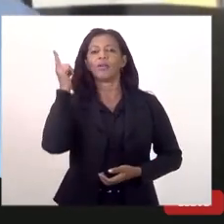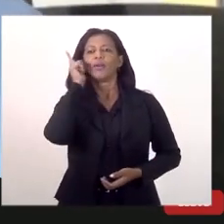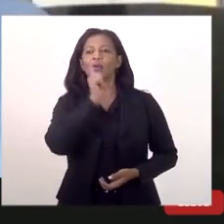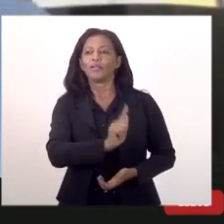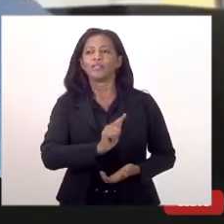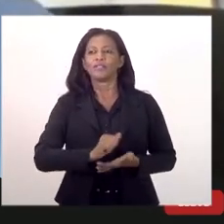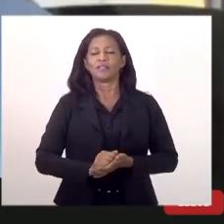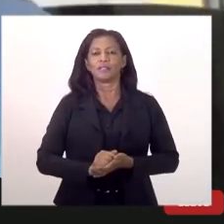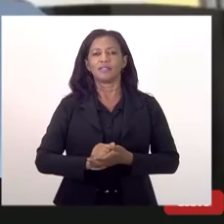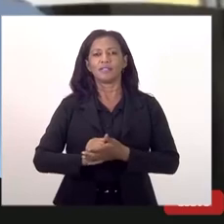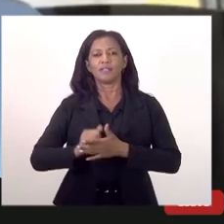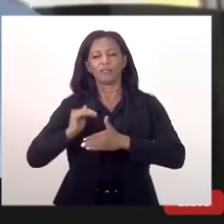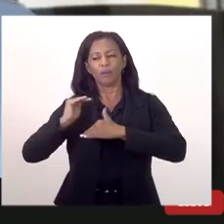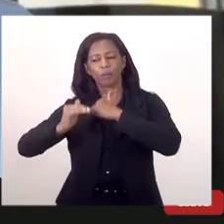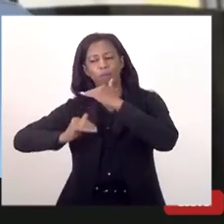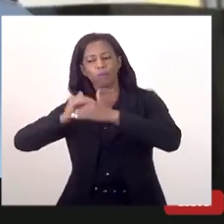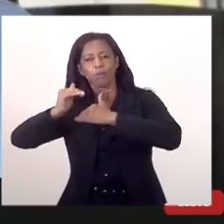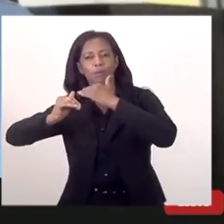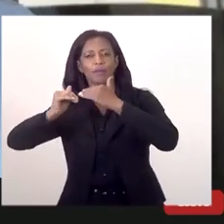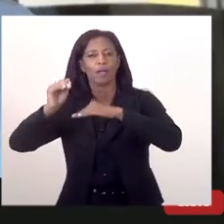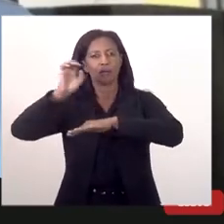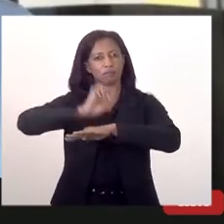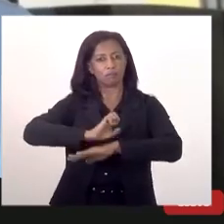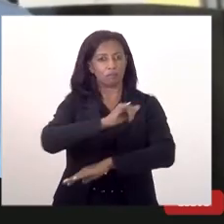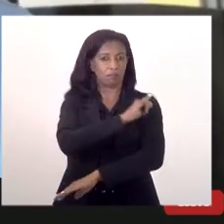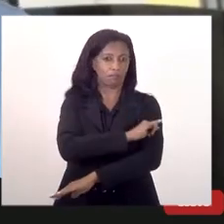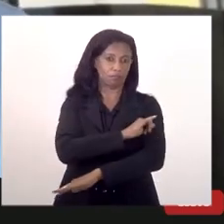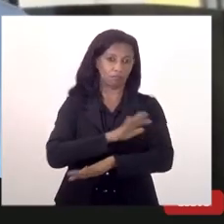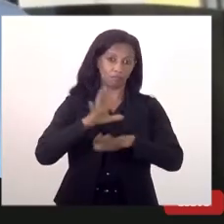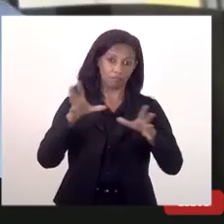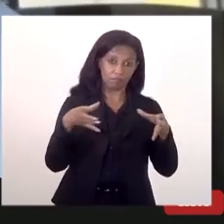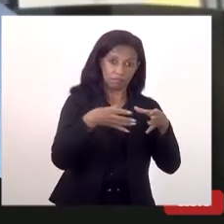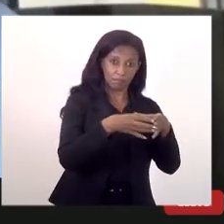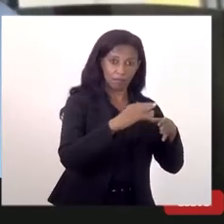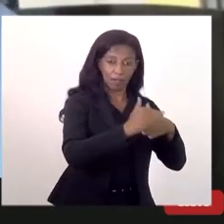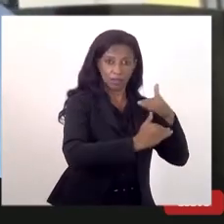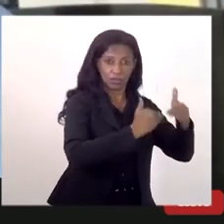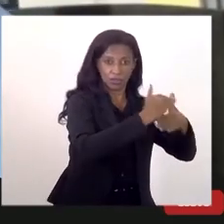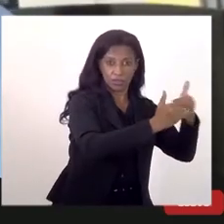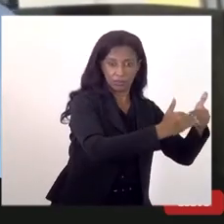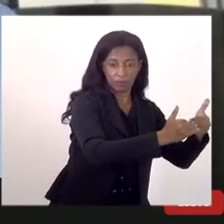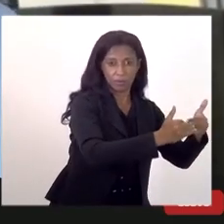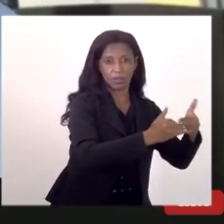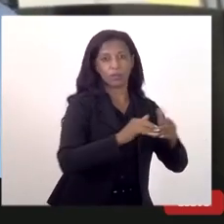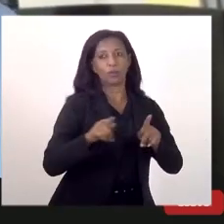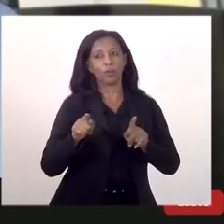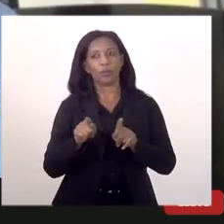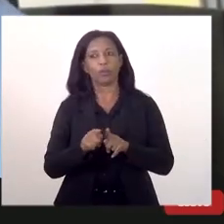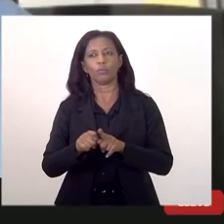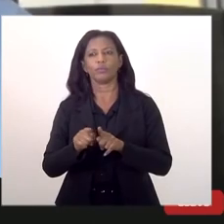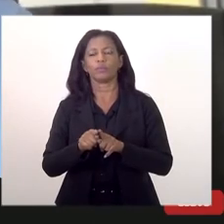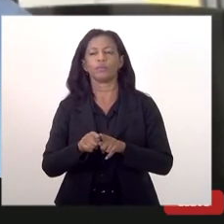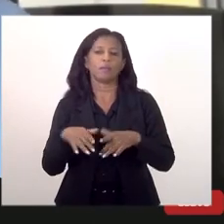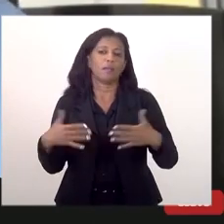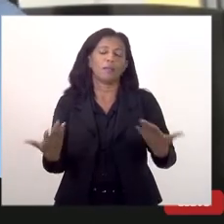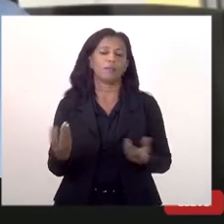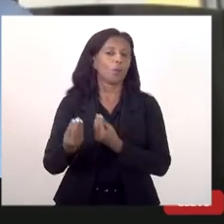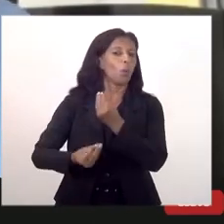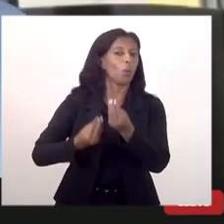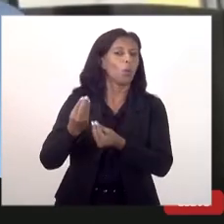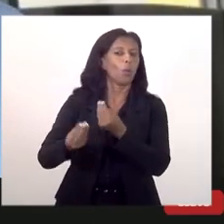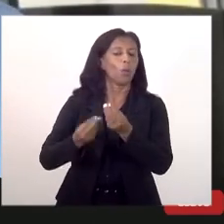reconstruir o estado do Rio de Janeiro tanto na área de desenvolvimento enfim como